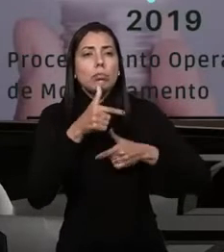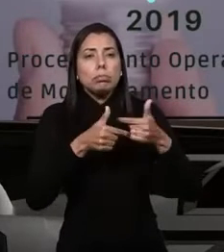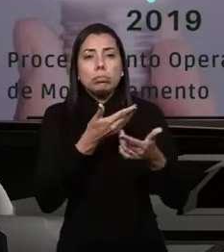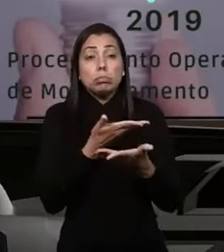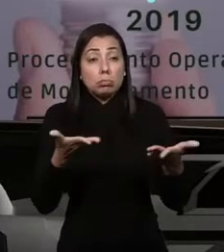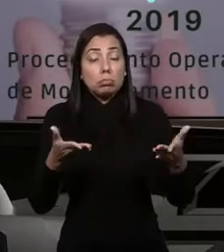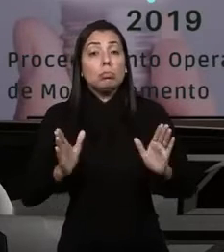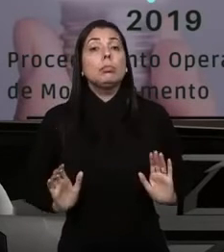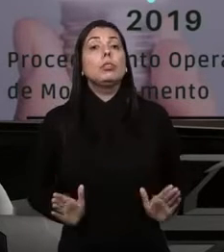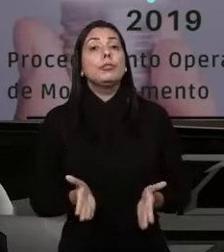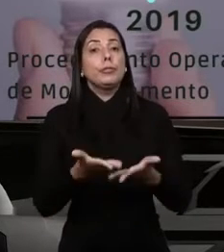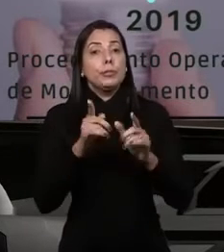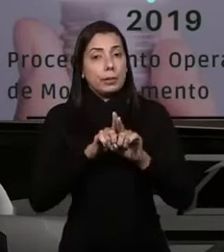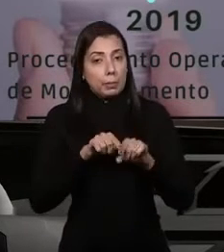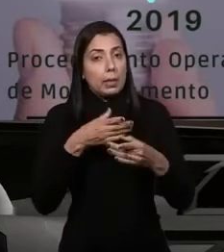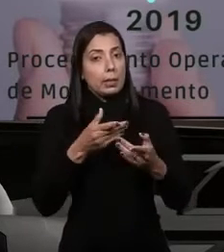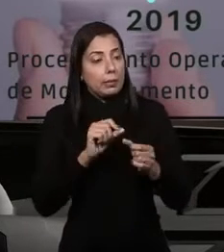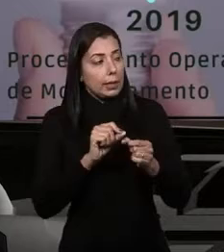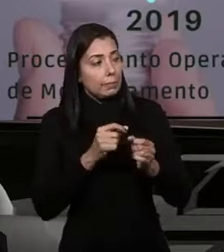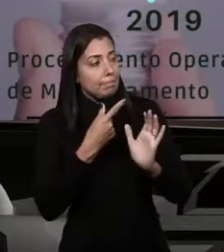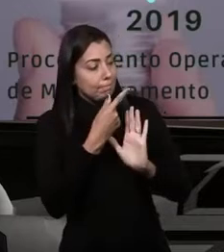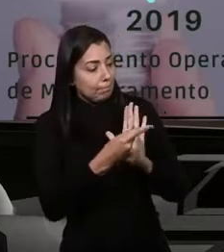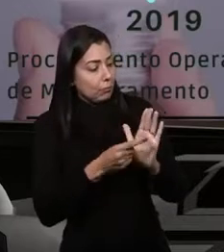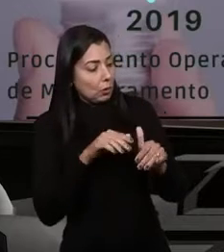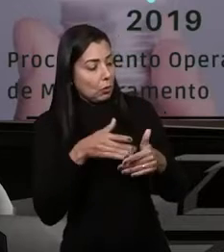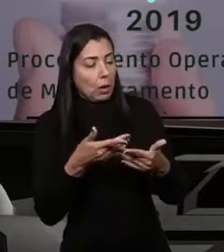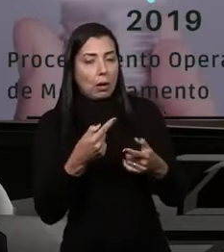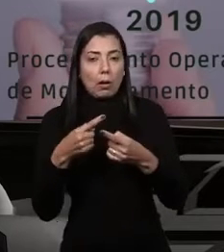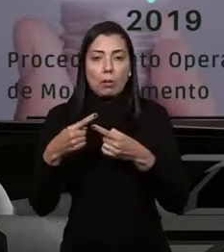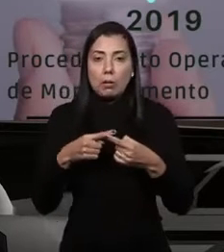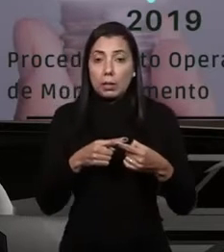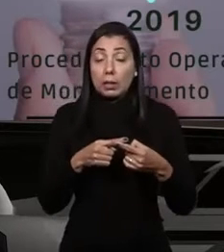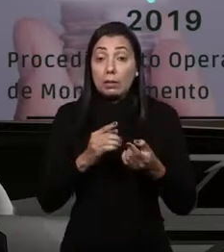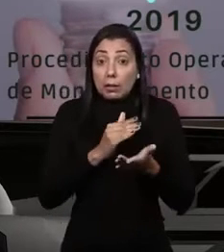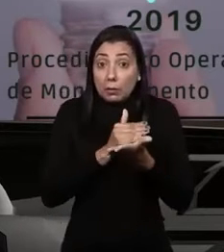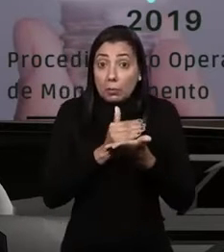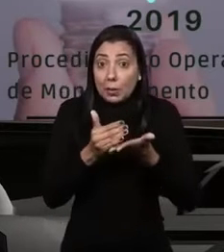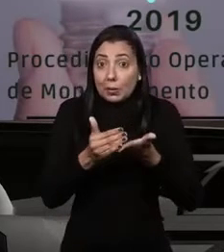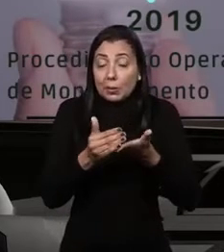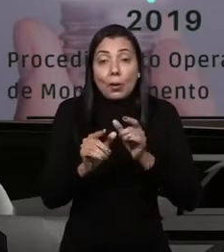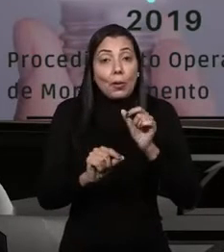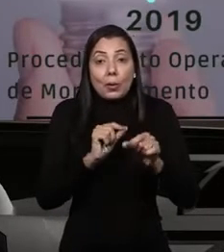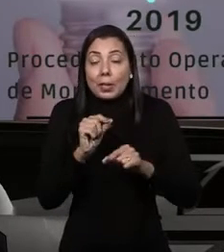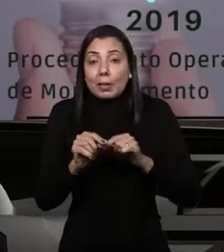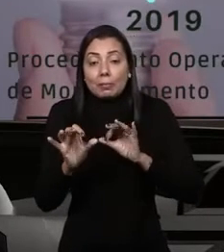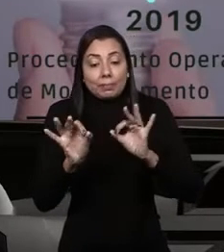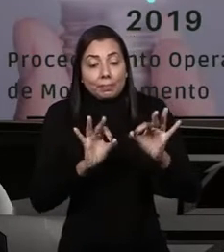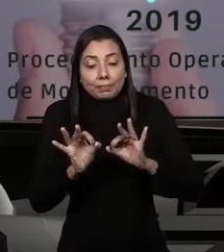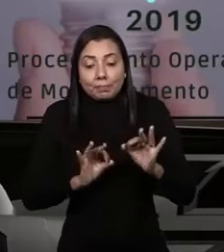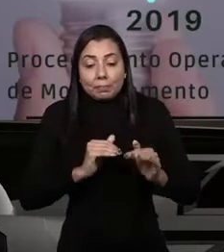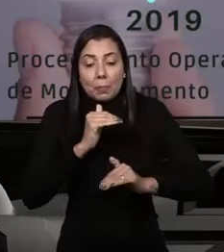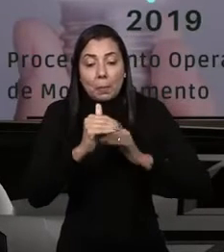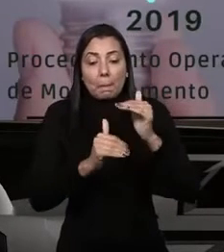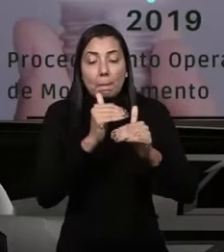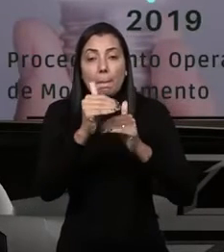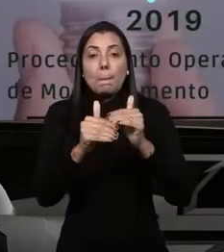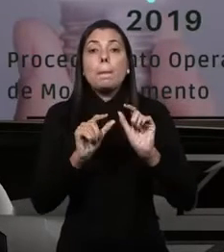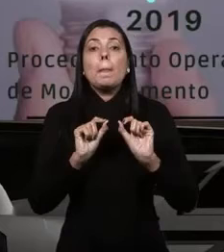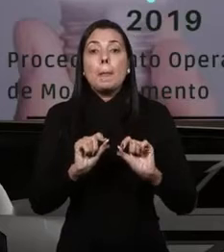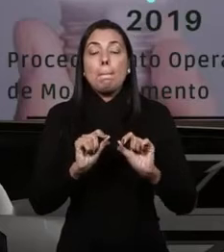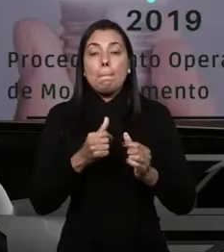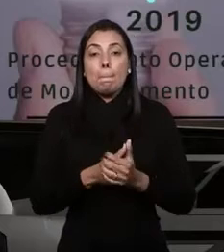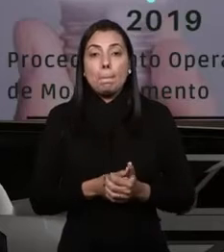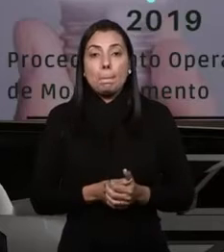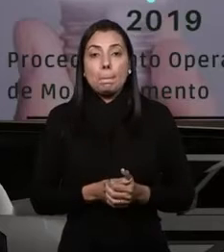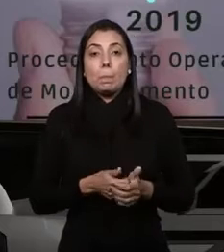nos motivou, então, nós passamos a mapear quais eram as causas e, a partir daí, começamos a montar um processo de